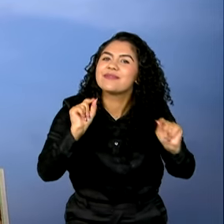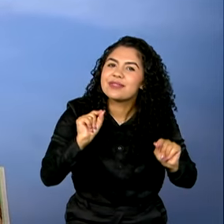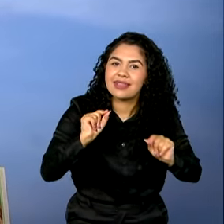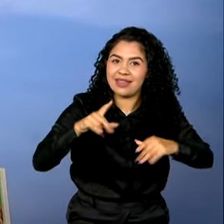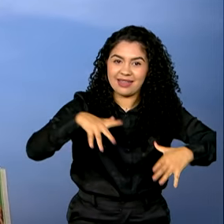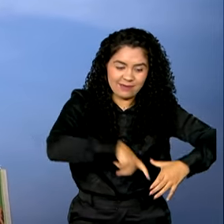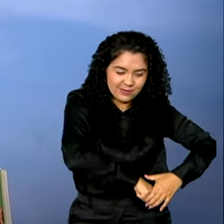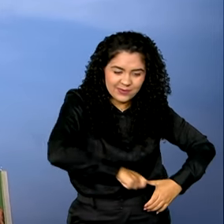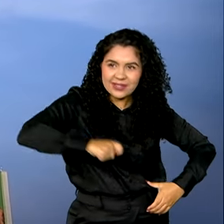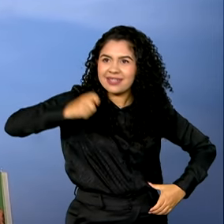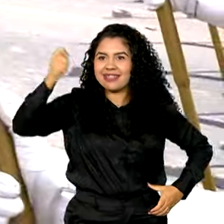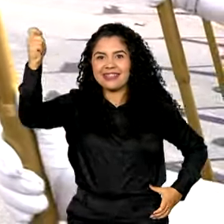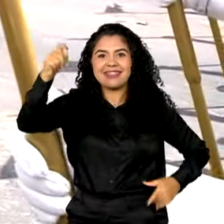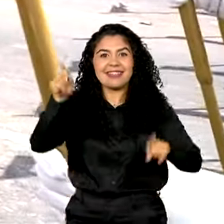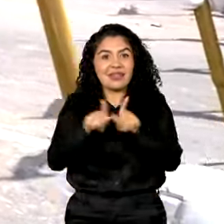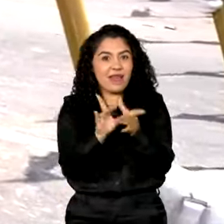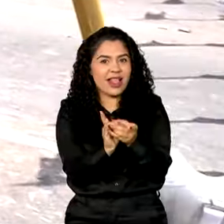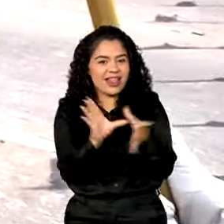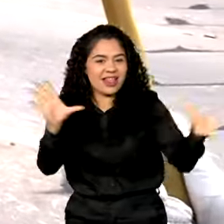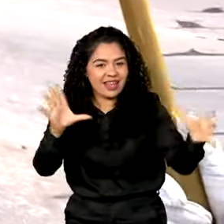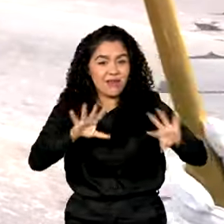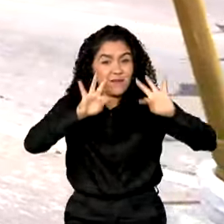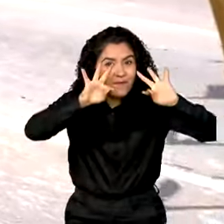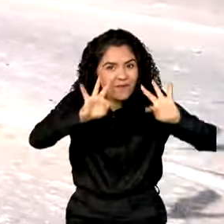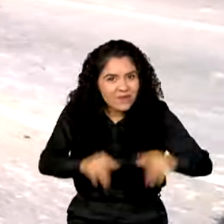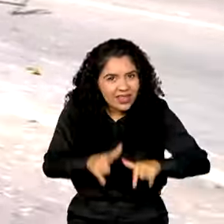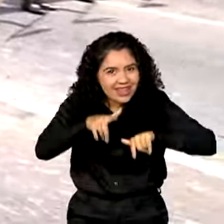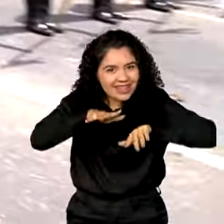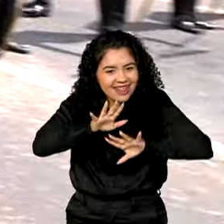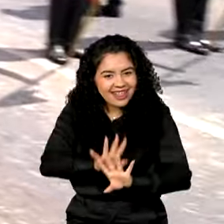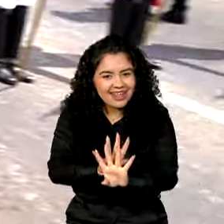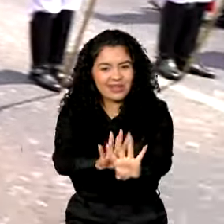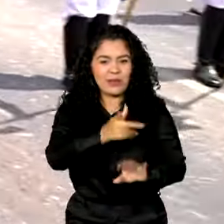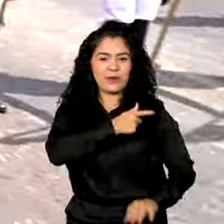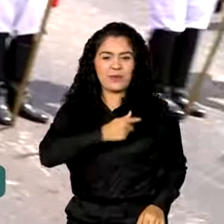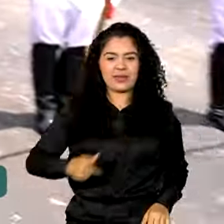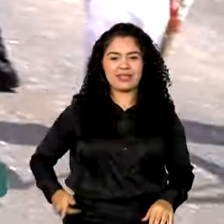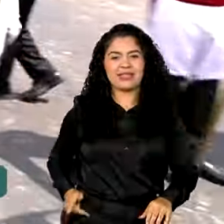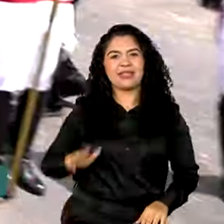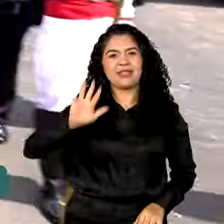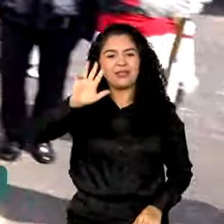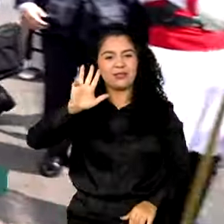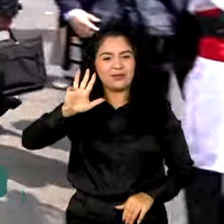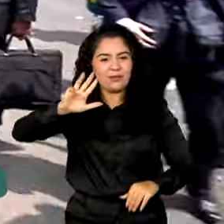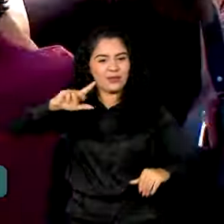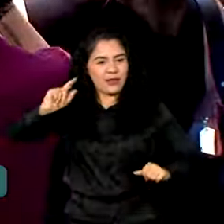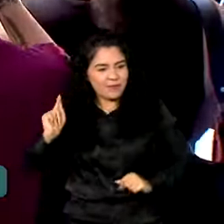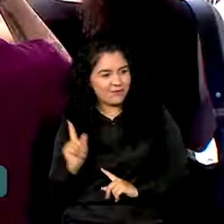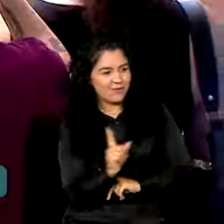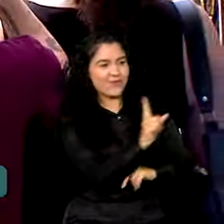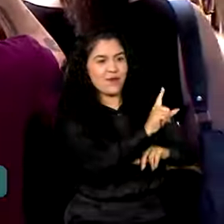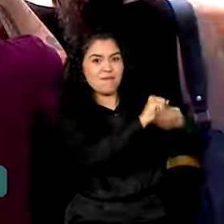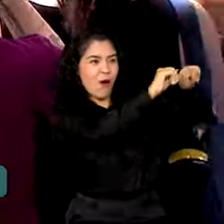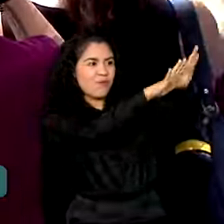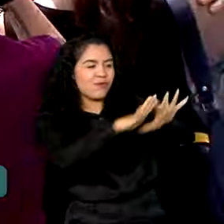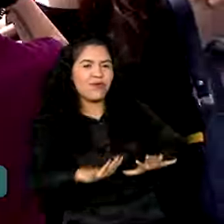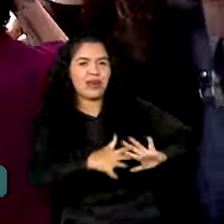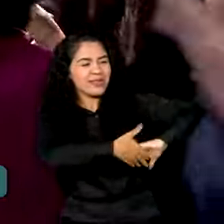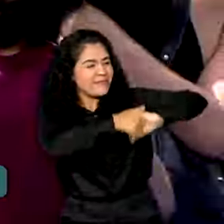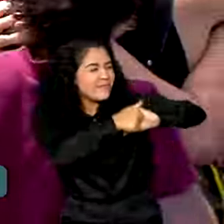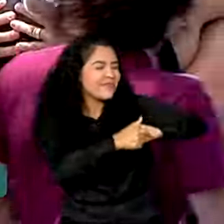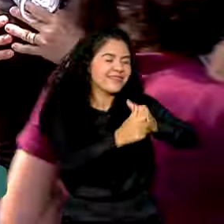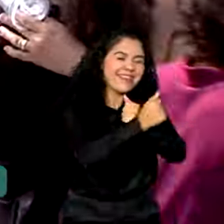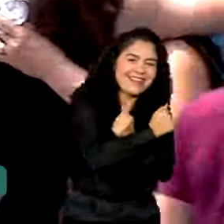nossa independência. Desfile encerrado, o presidente Lula foi para onde o público estava. Saudações,